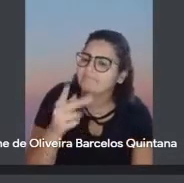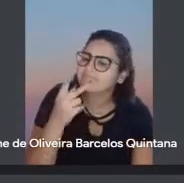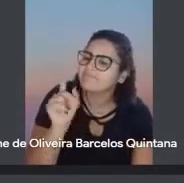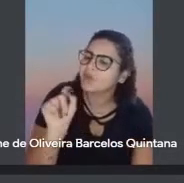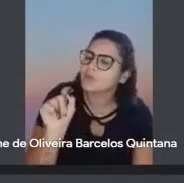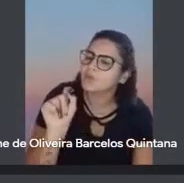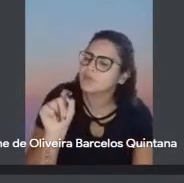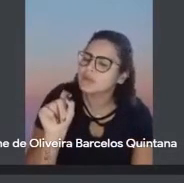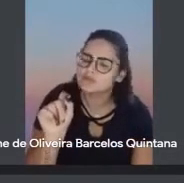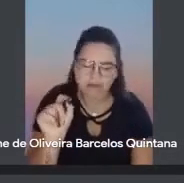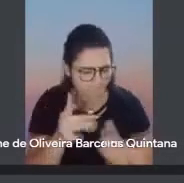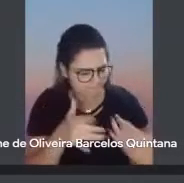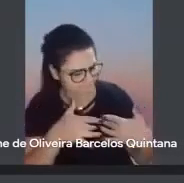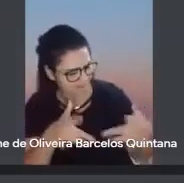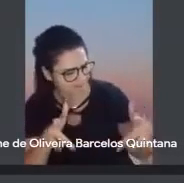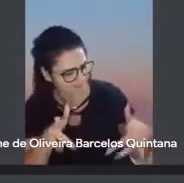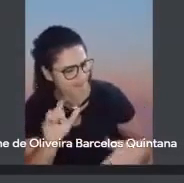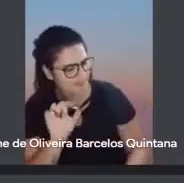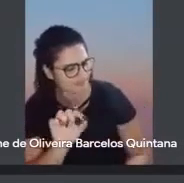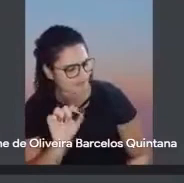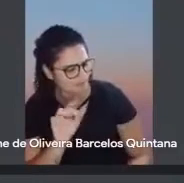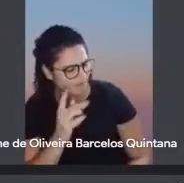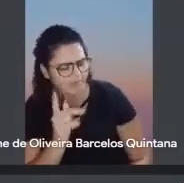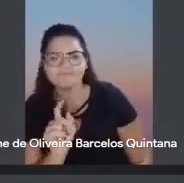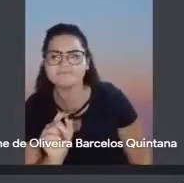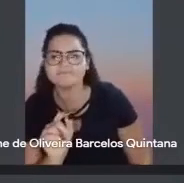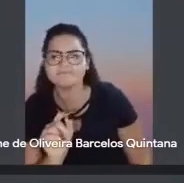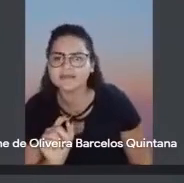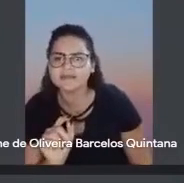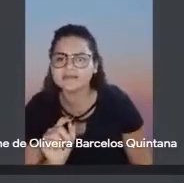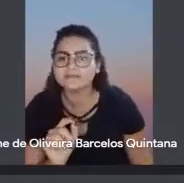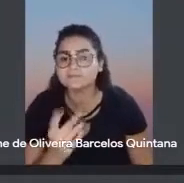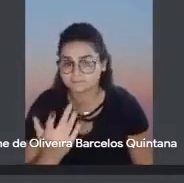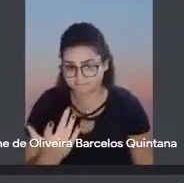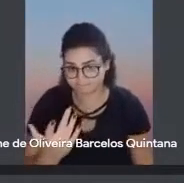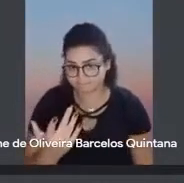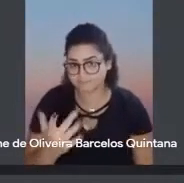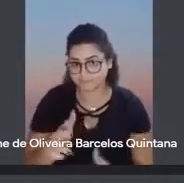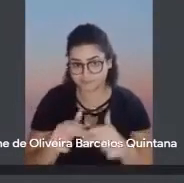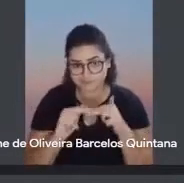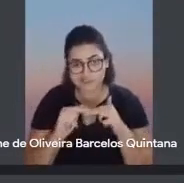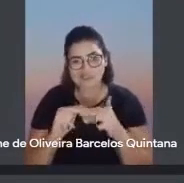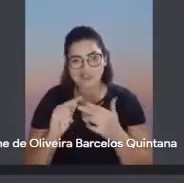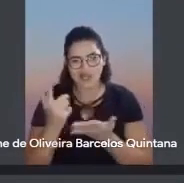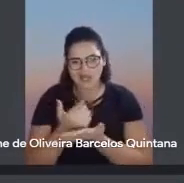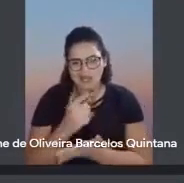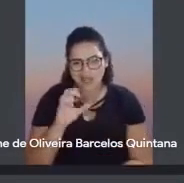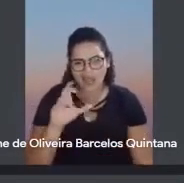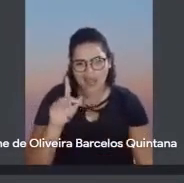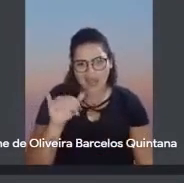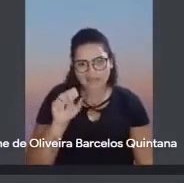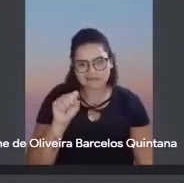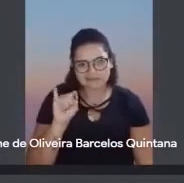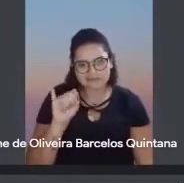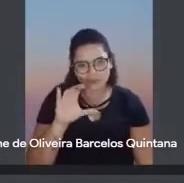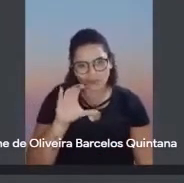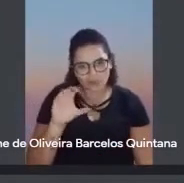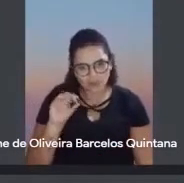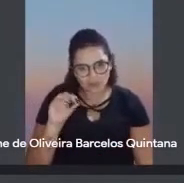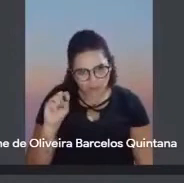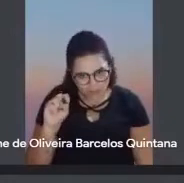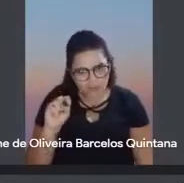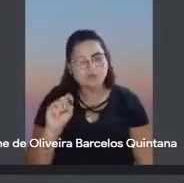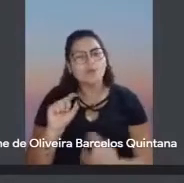escutado, né? Então, eu vejo, assim, que essa contribuição dos clássicos, né, pode trazer